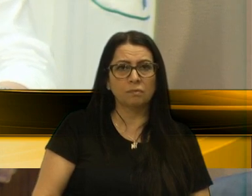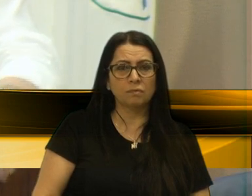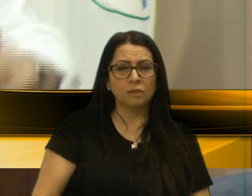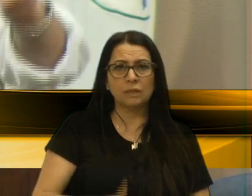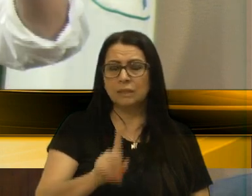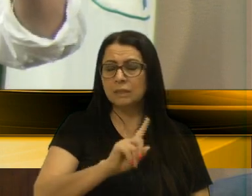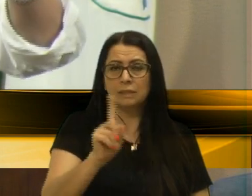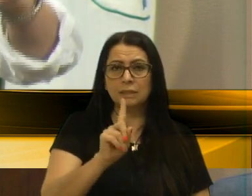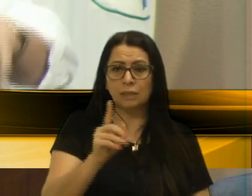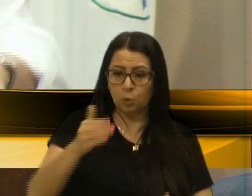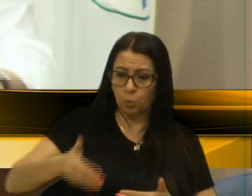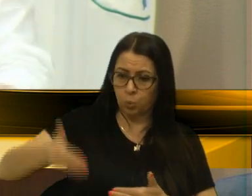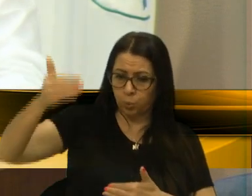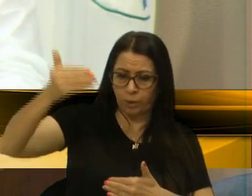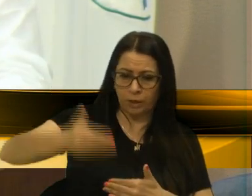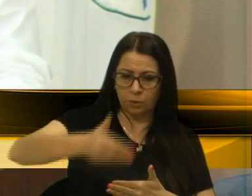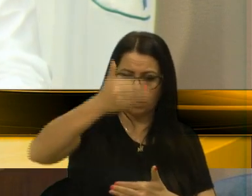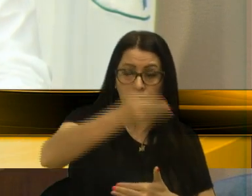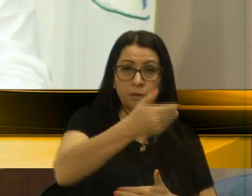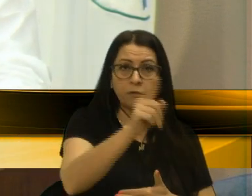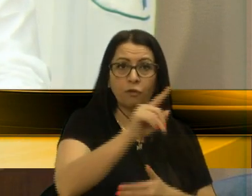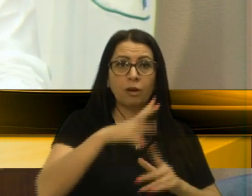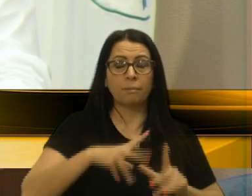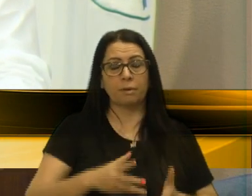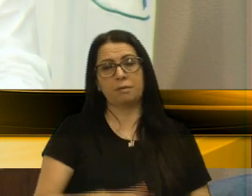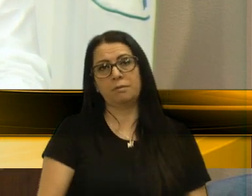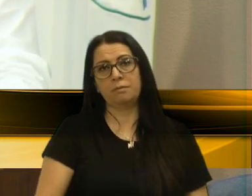Nem os tanques existentes foram limpados.